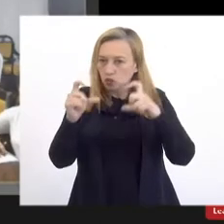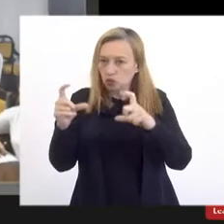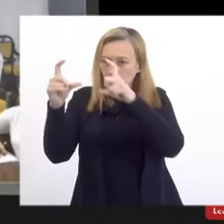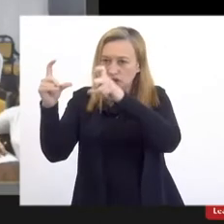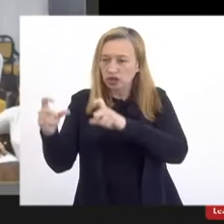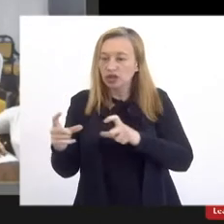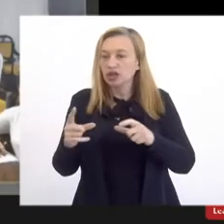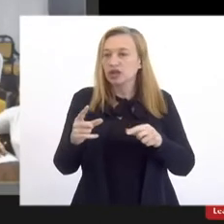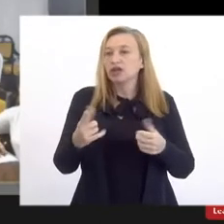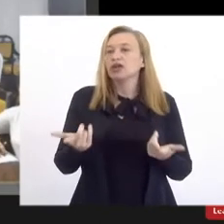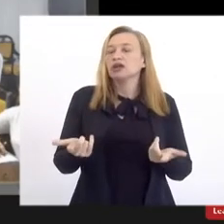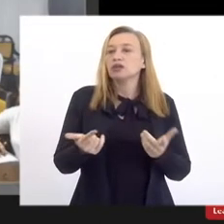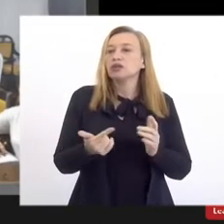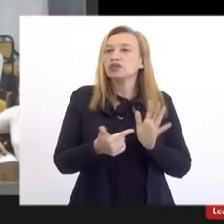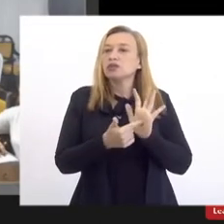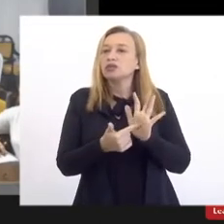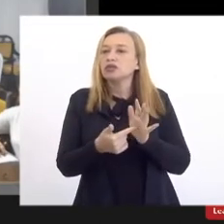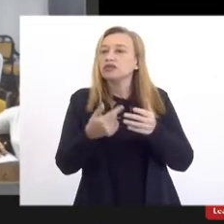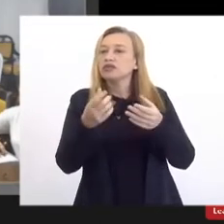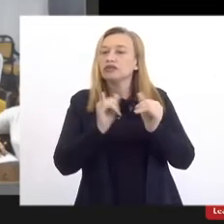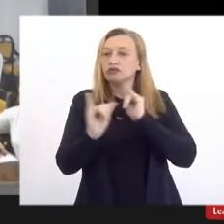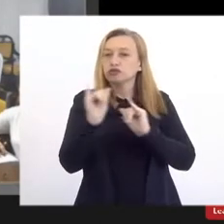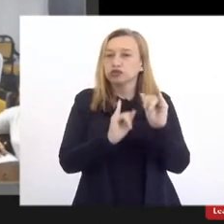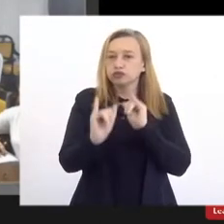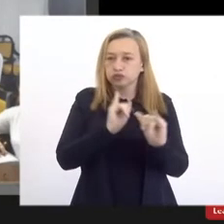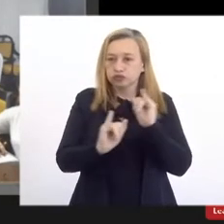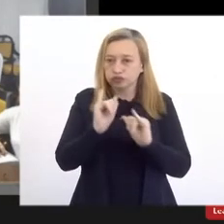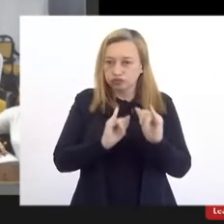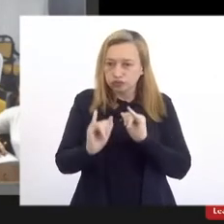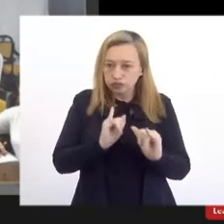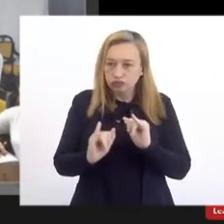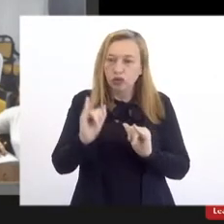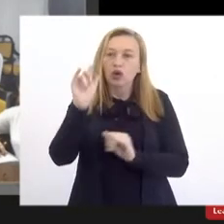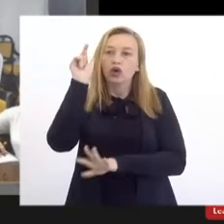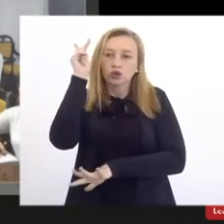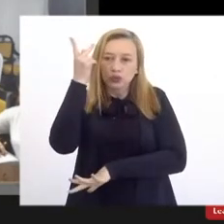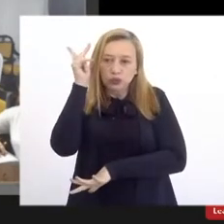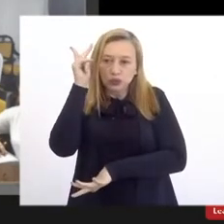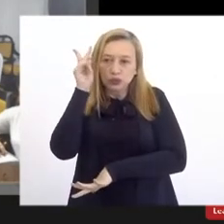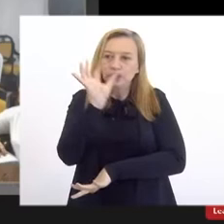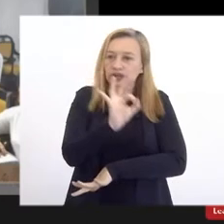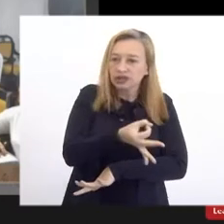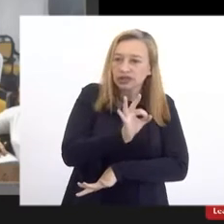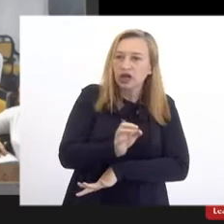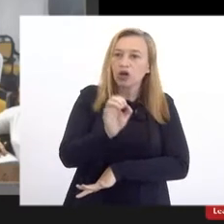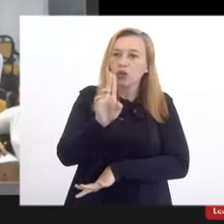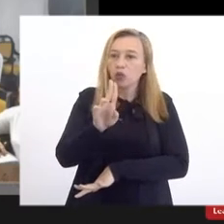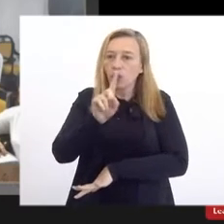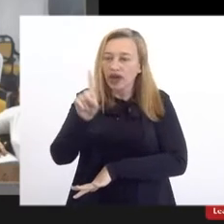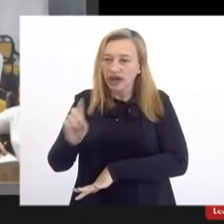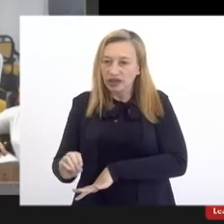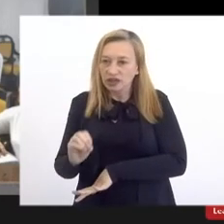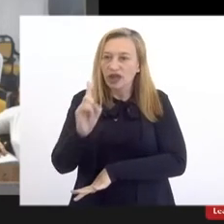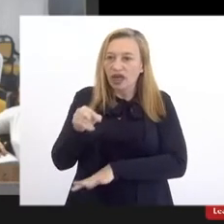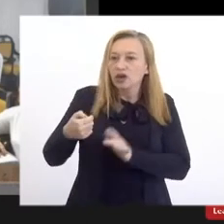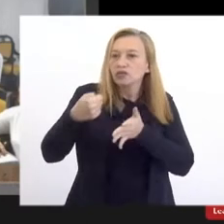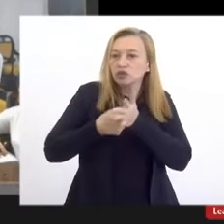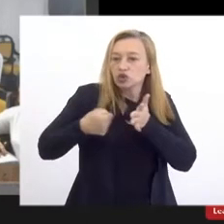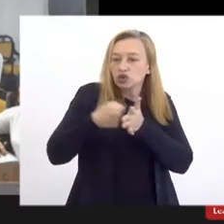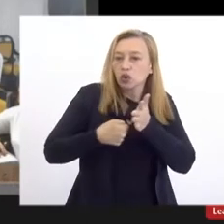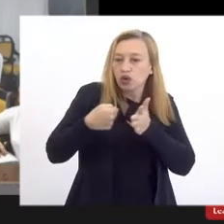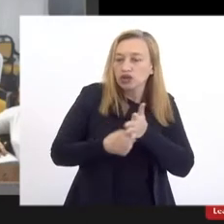aqui trazendo muitas a nossa história, porque, de fato, a UESO é uma história de lutas